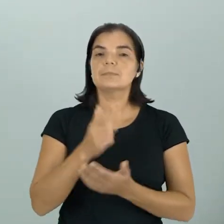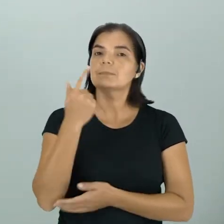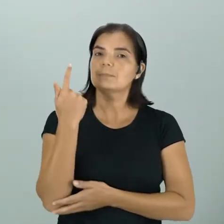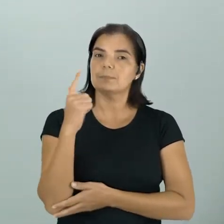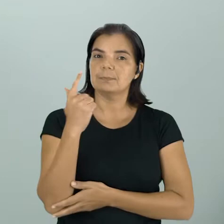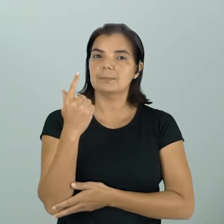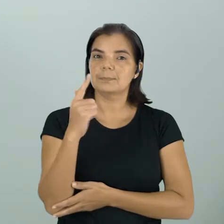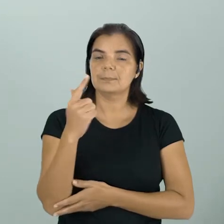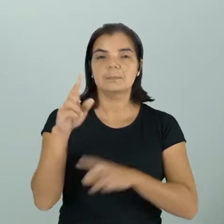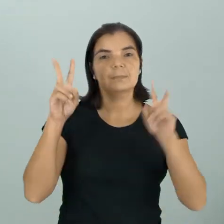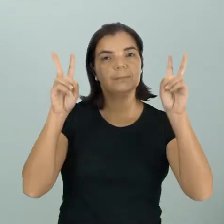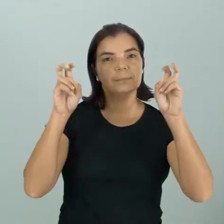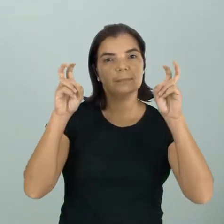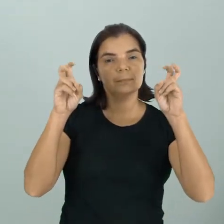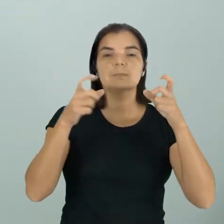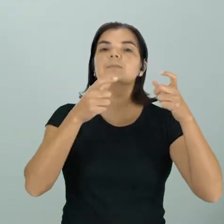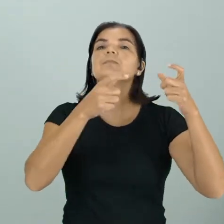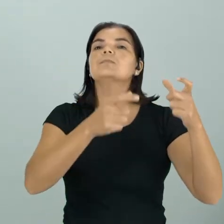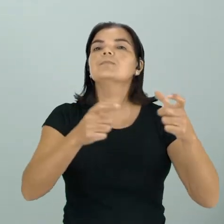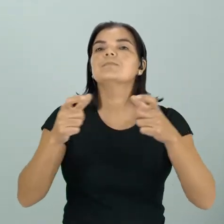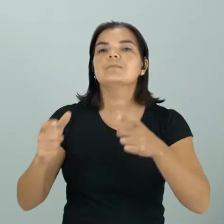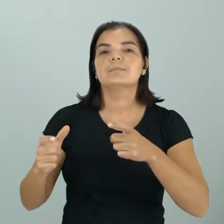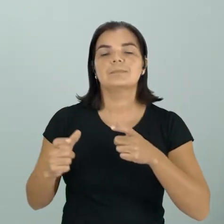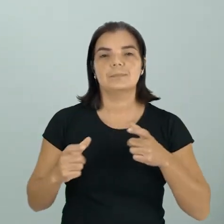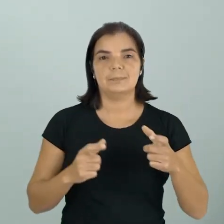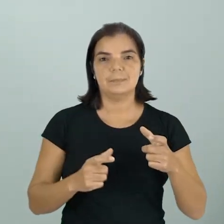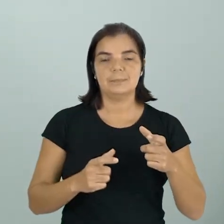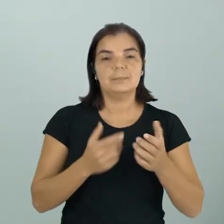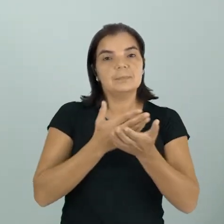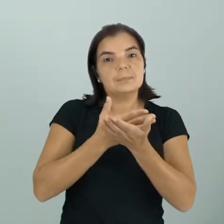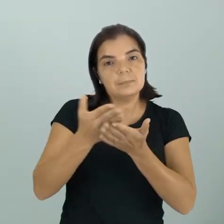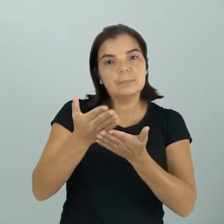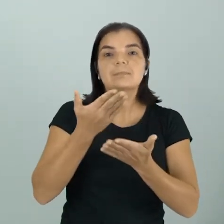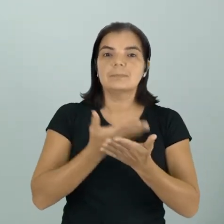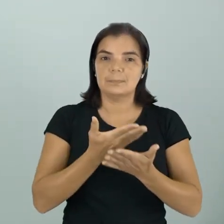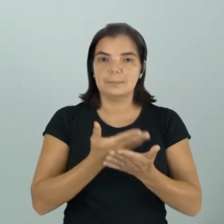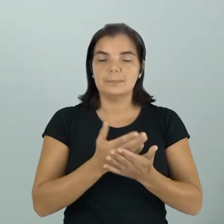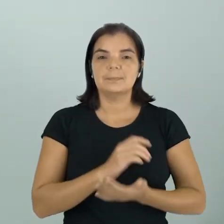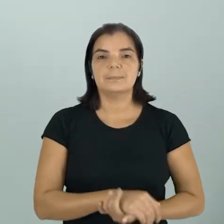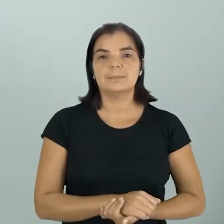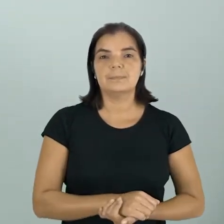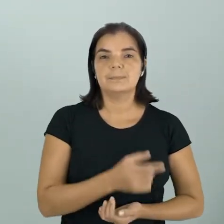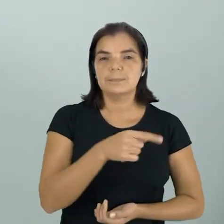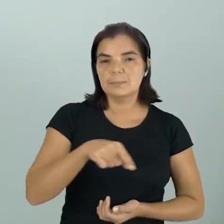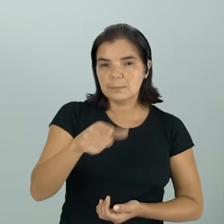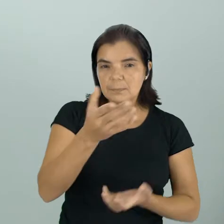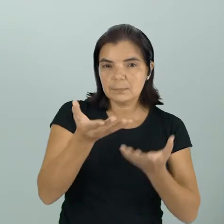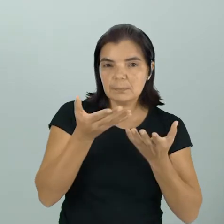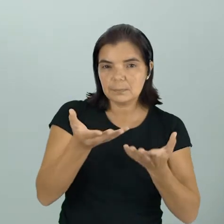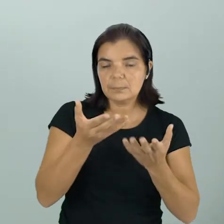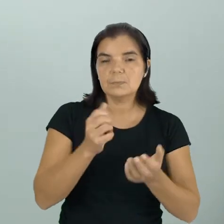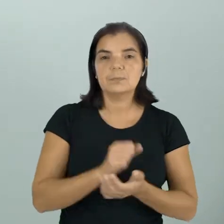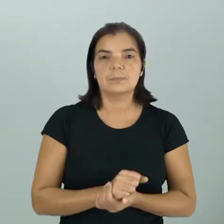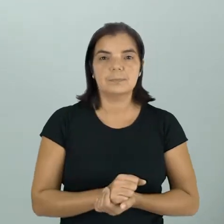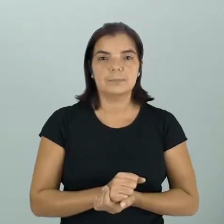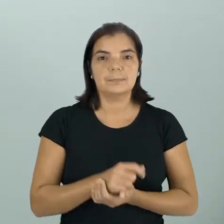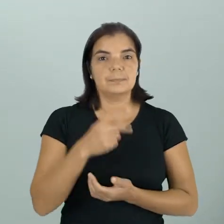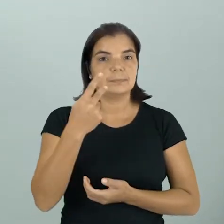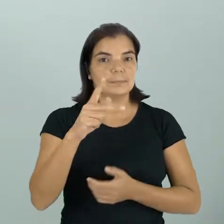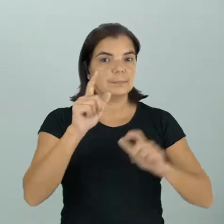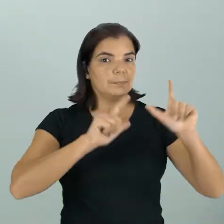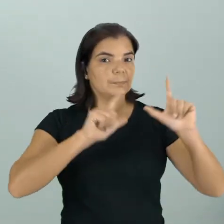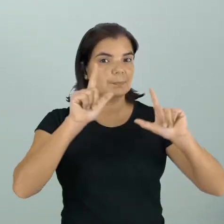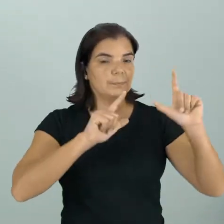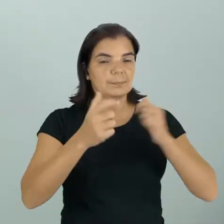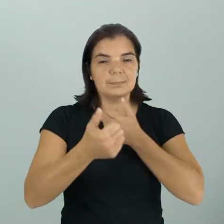Geografia, com o tema localização. Vamos iniciar nossa aula? Eu quero que você acompanhe aí na sua